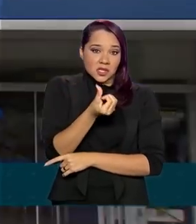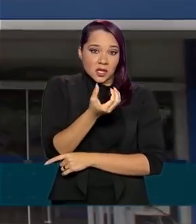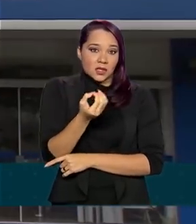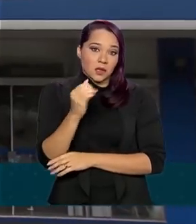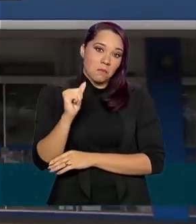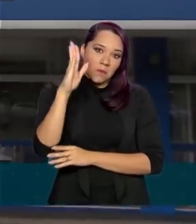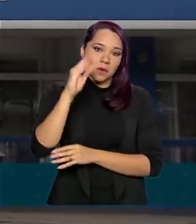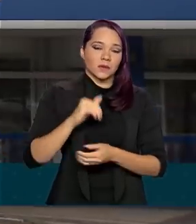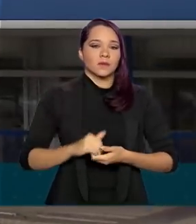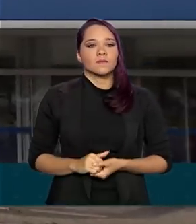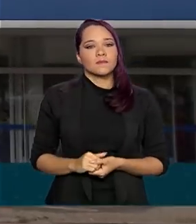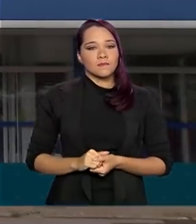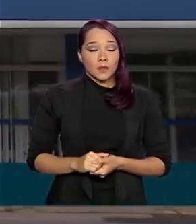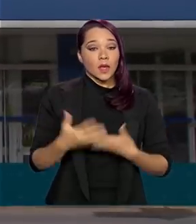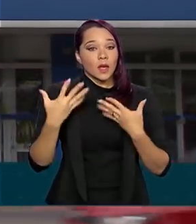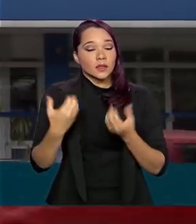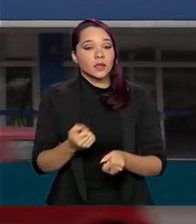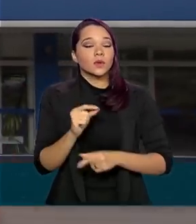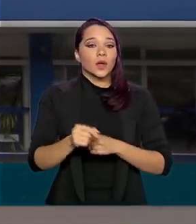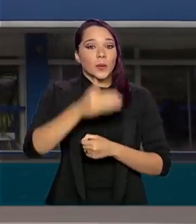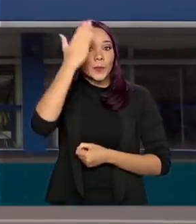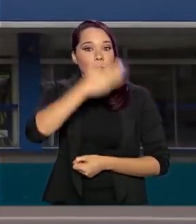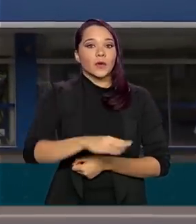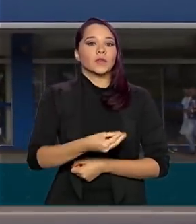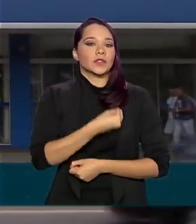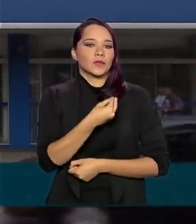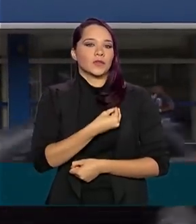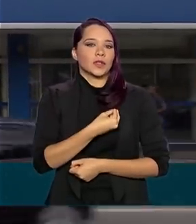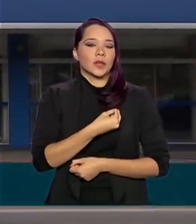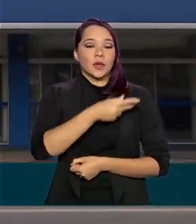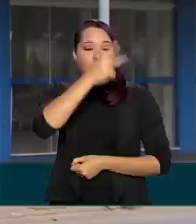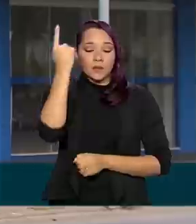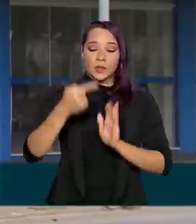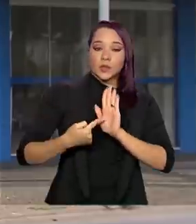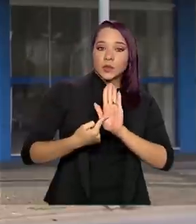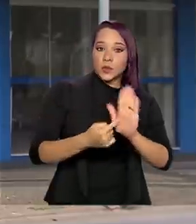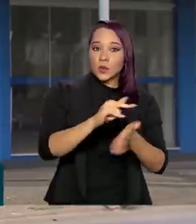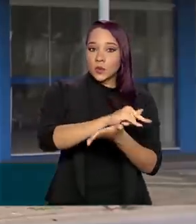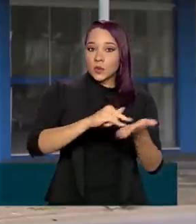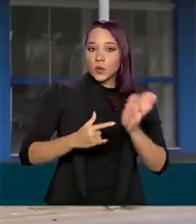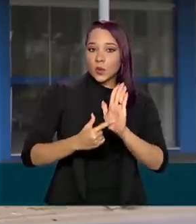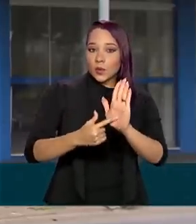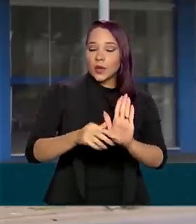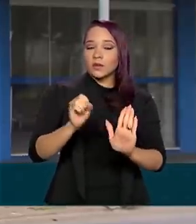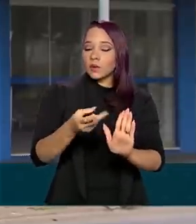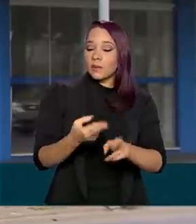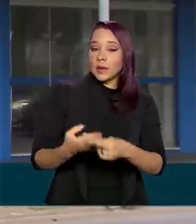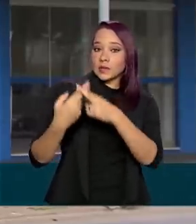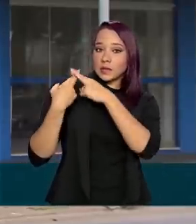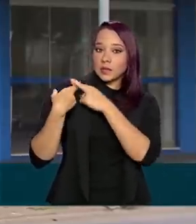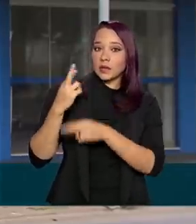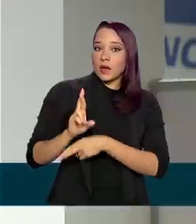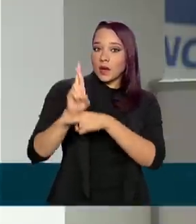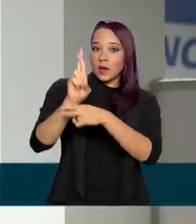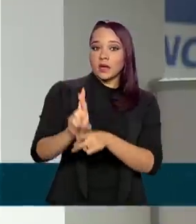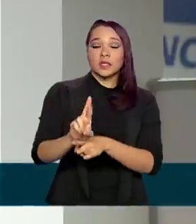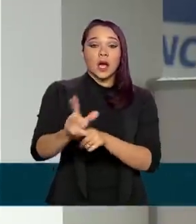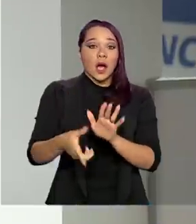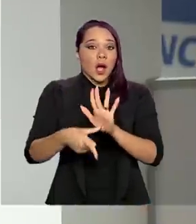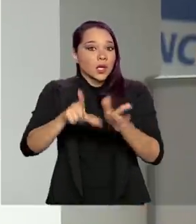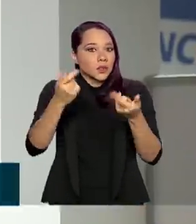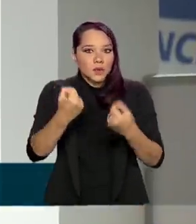anos. Será permitida a comprovação de vida por meio de procurador ou representante legal sem o prévio